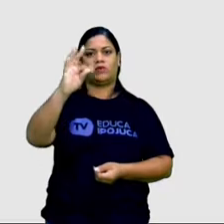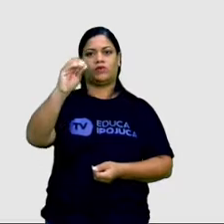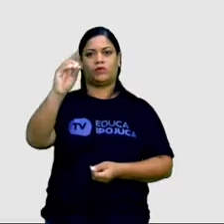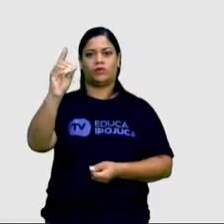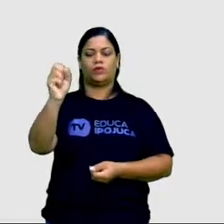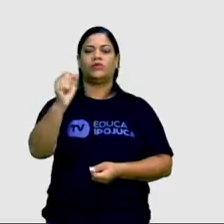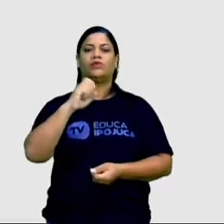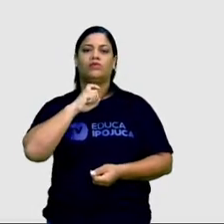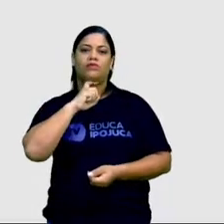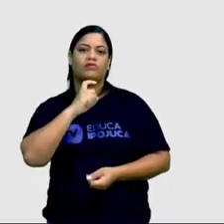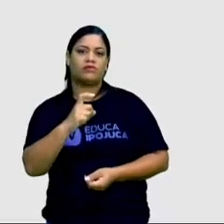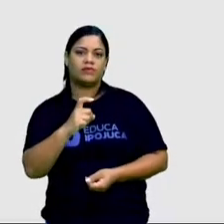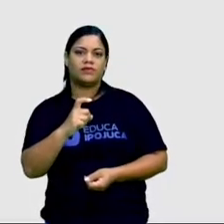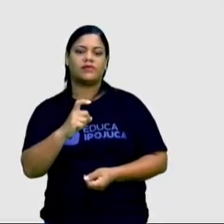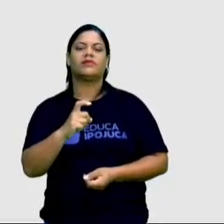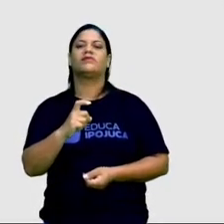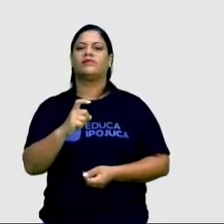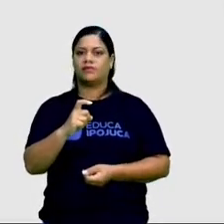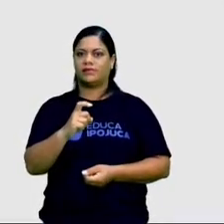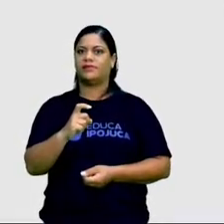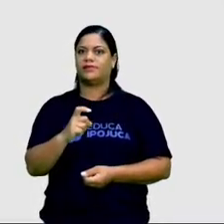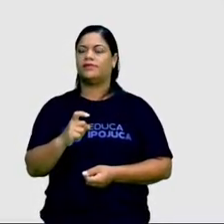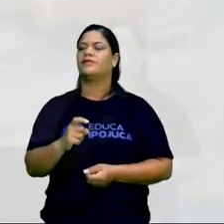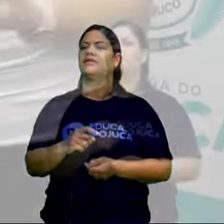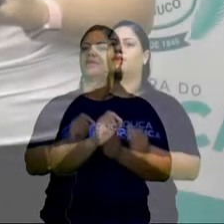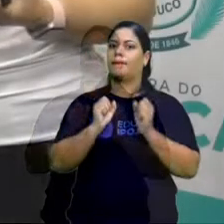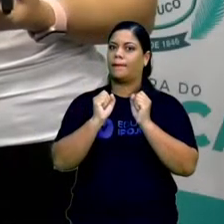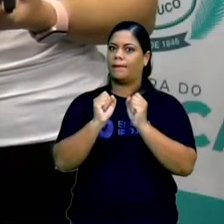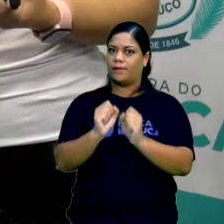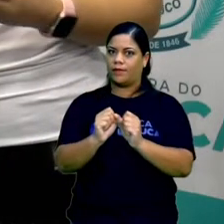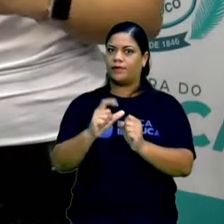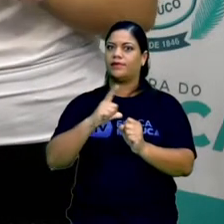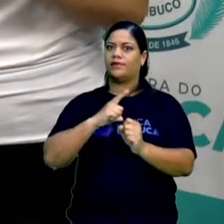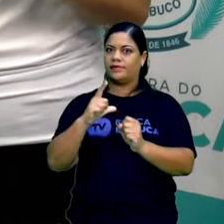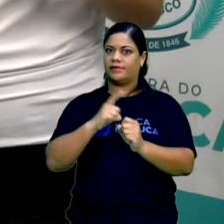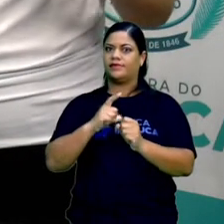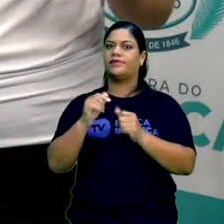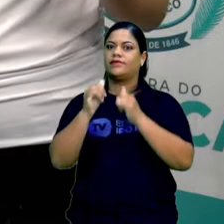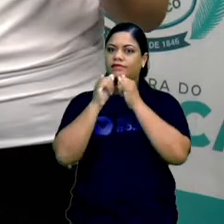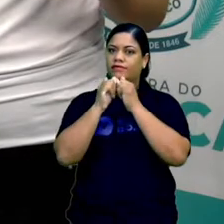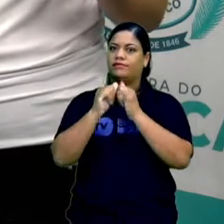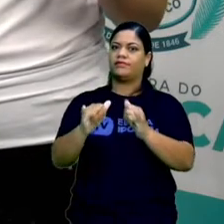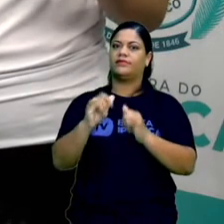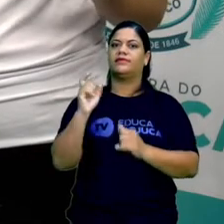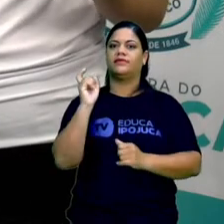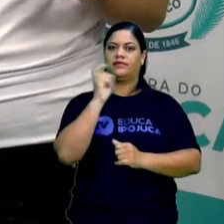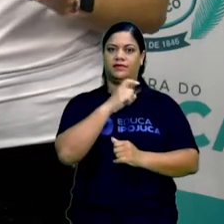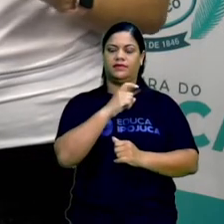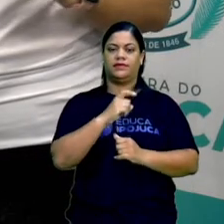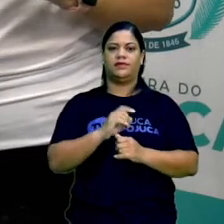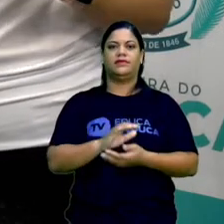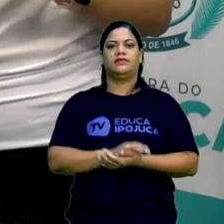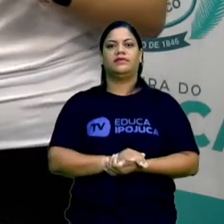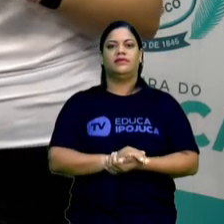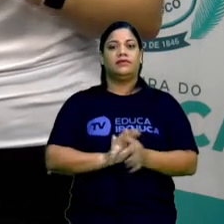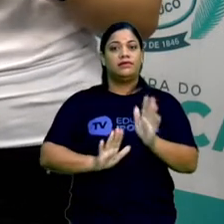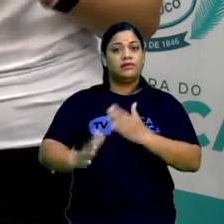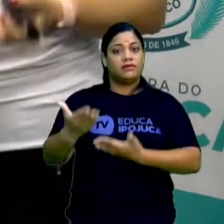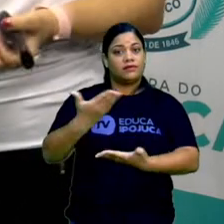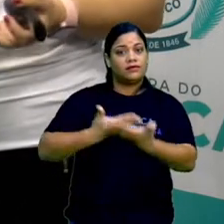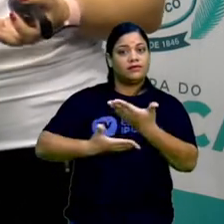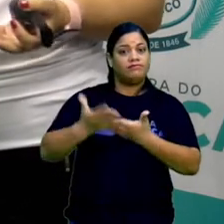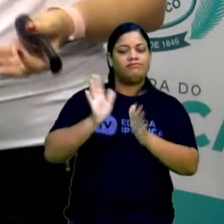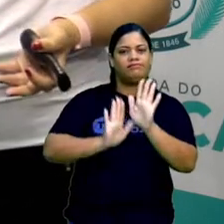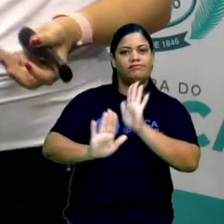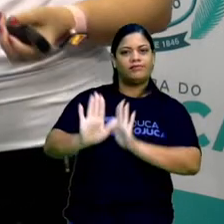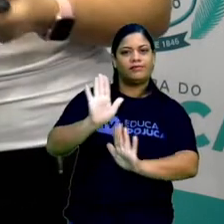ninguém, pode ter aí por trás uma fake news. Então, nada generalizado. A gente pode